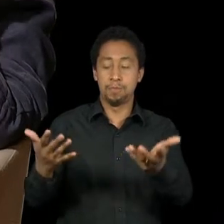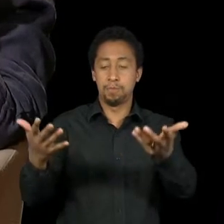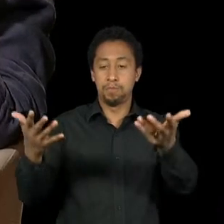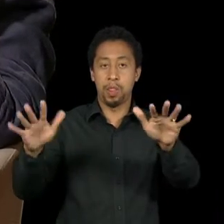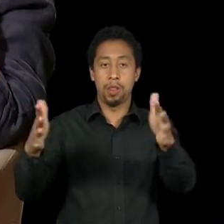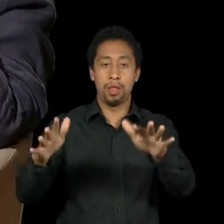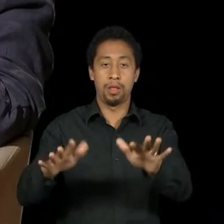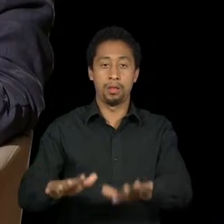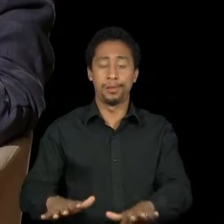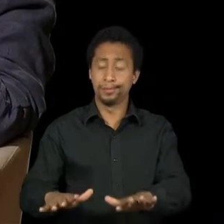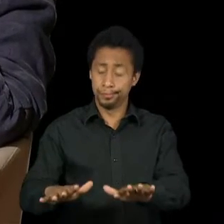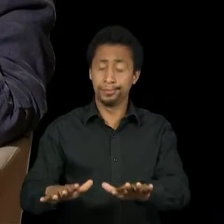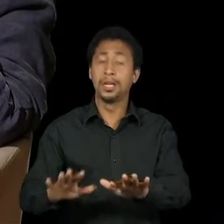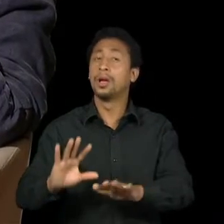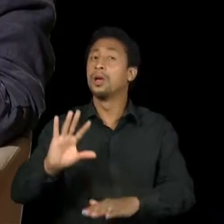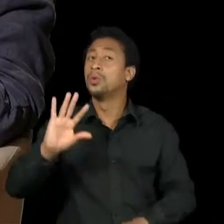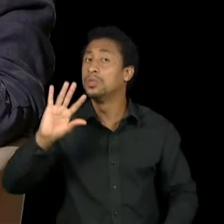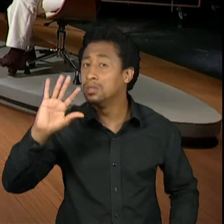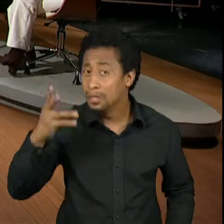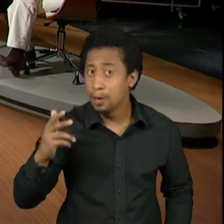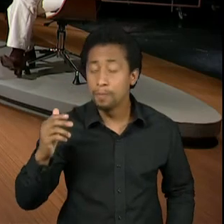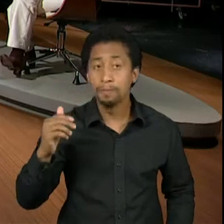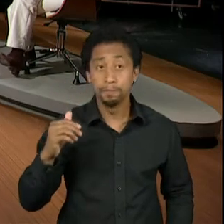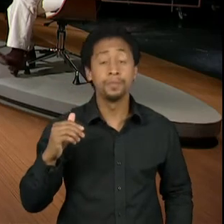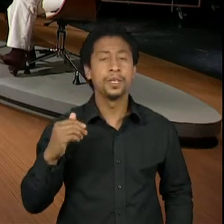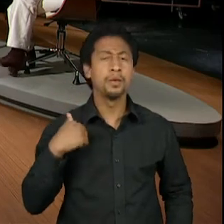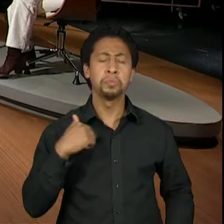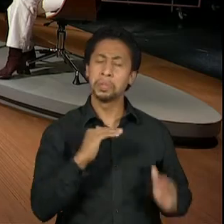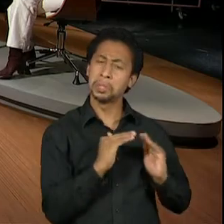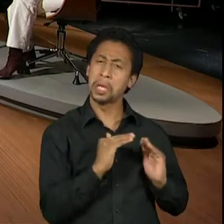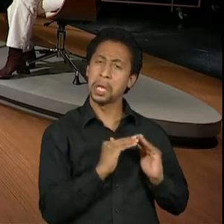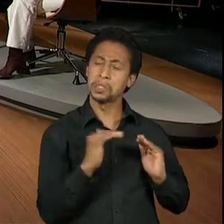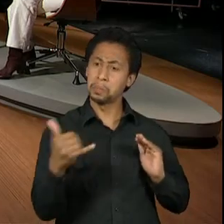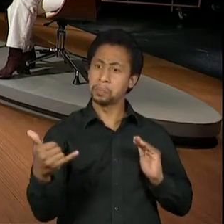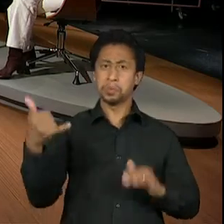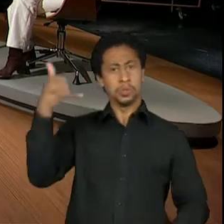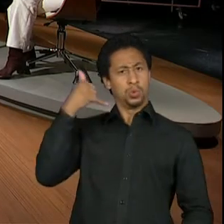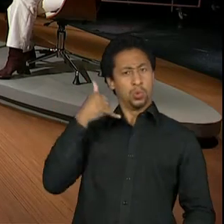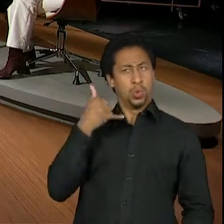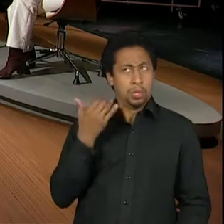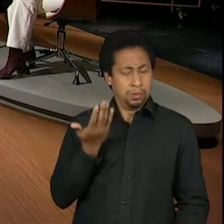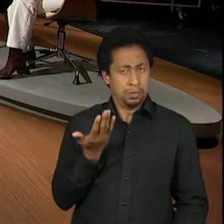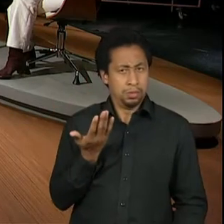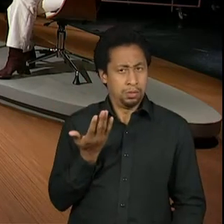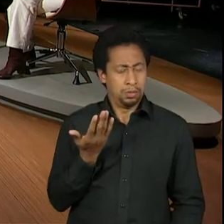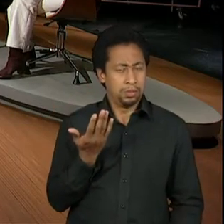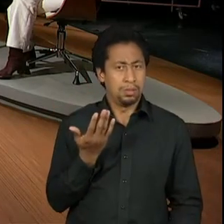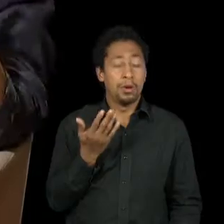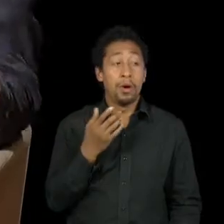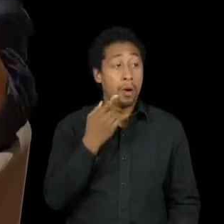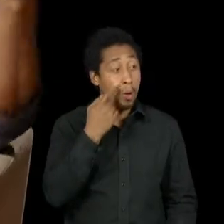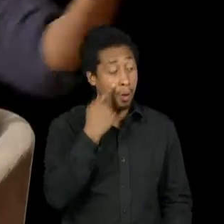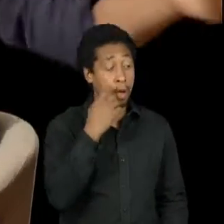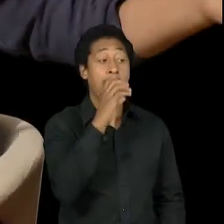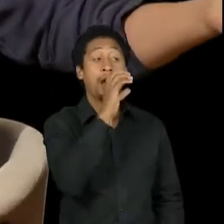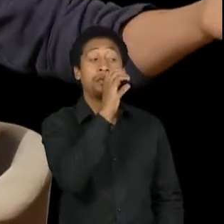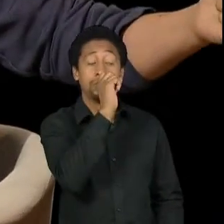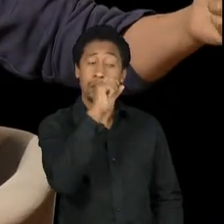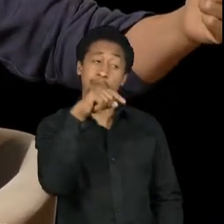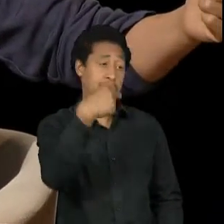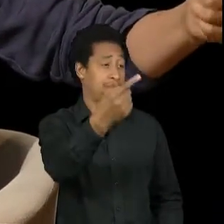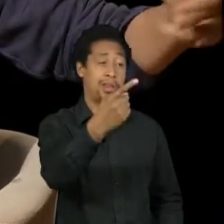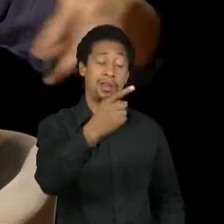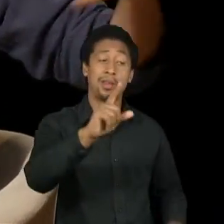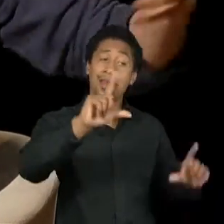só sei que eu recebo um telefonema assim, olha... Era no meio da semana, eu acho. Sábado que vem, não vai ter o programa que você